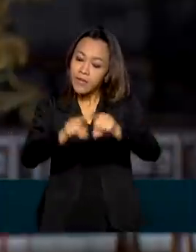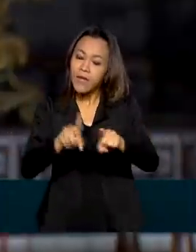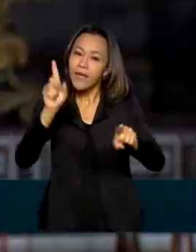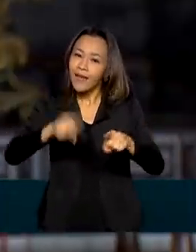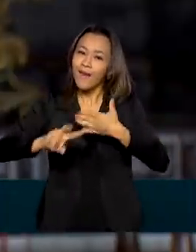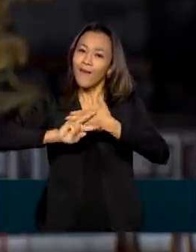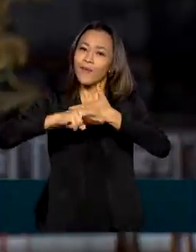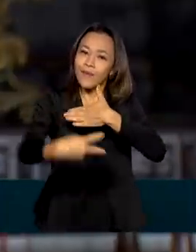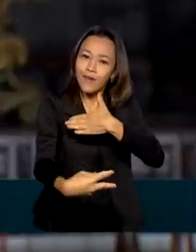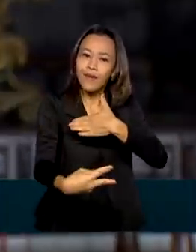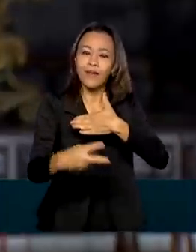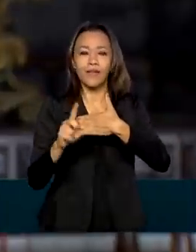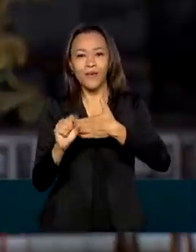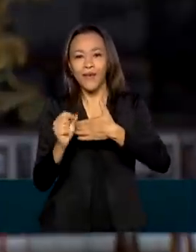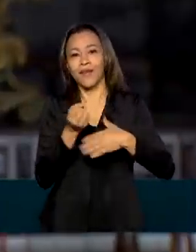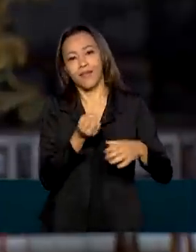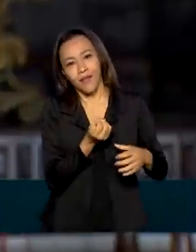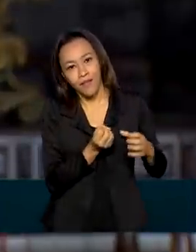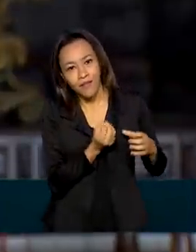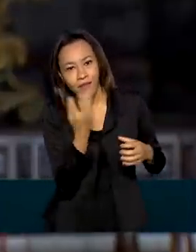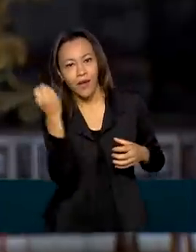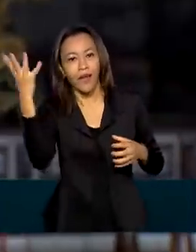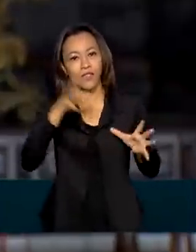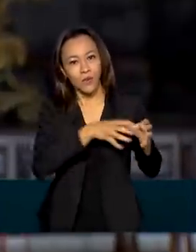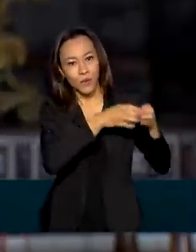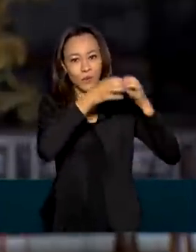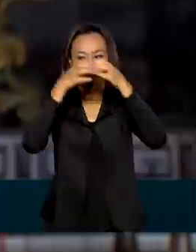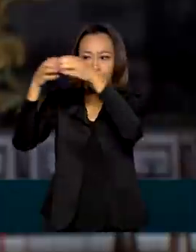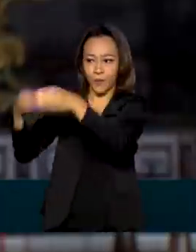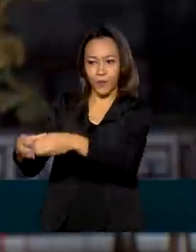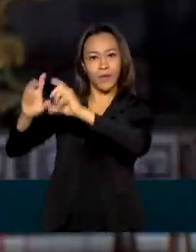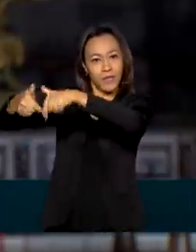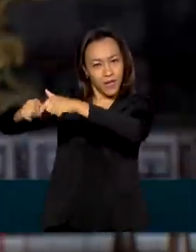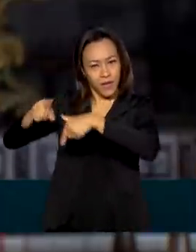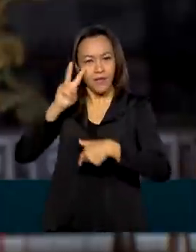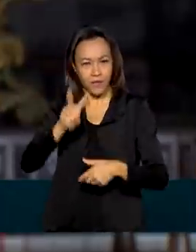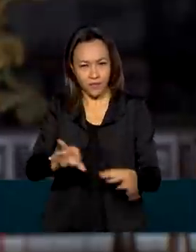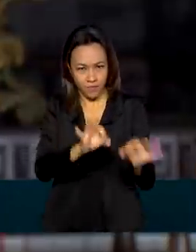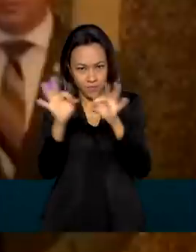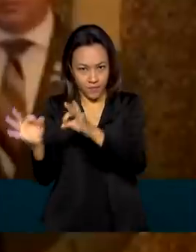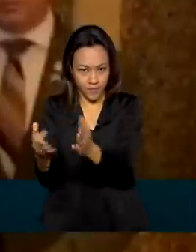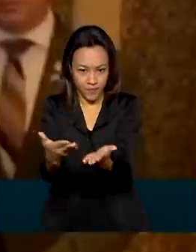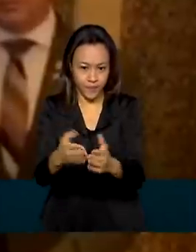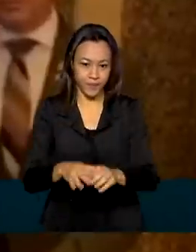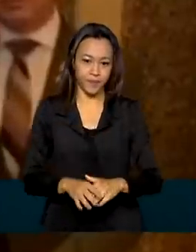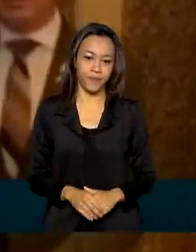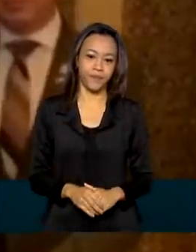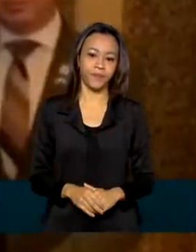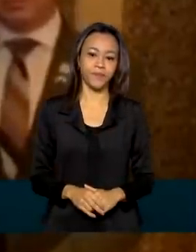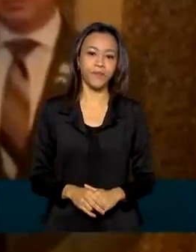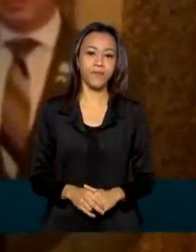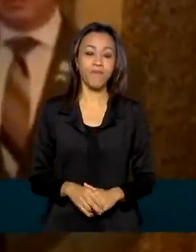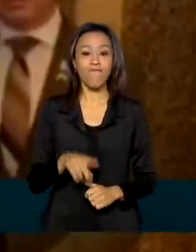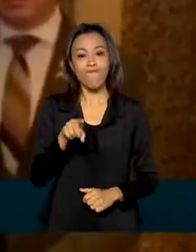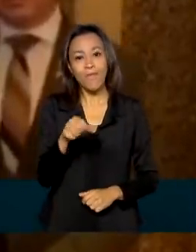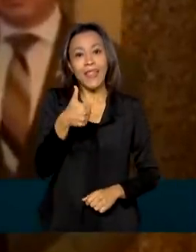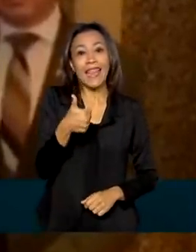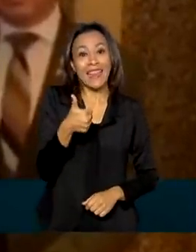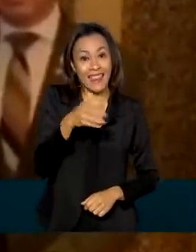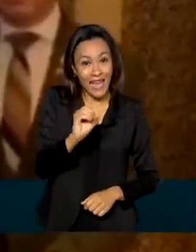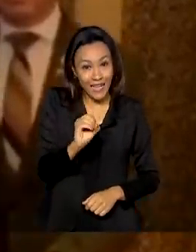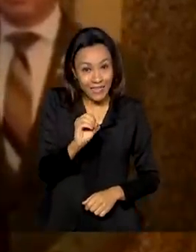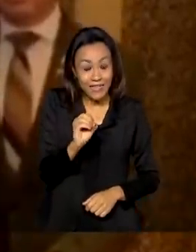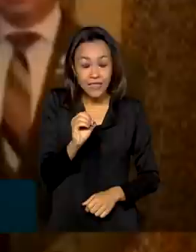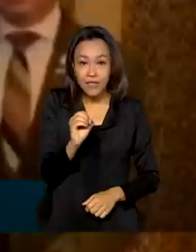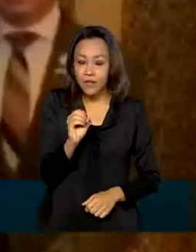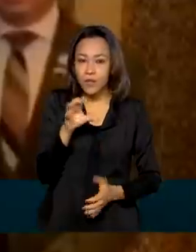resultado já da viagem da comitiva do governo brasileiro a Israel. Vamos ouvir. Uma das dez maiores instituições